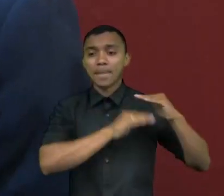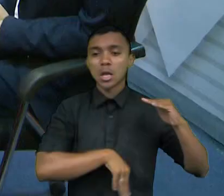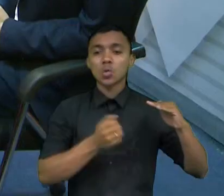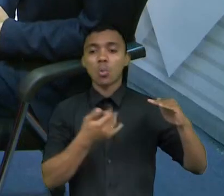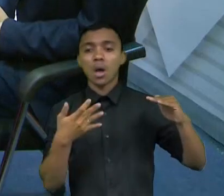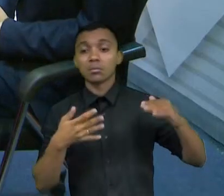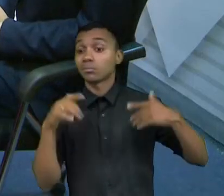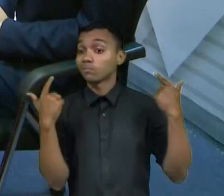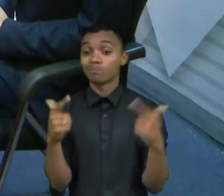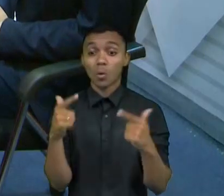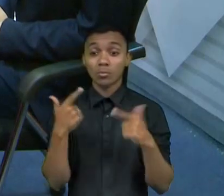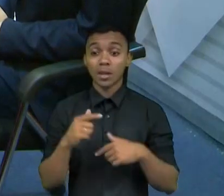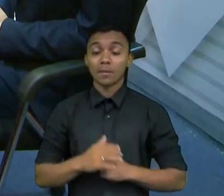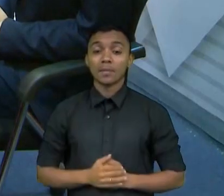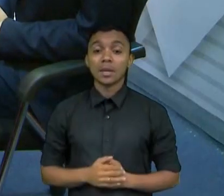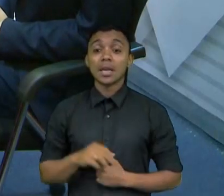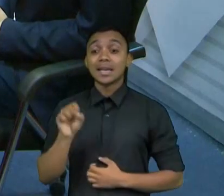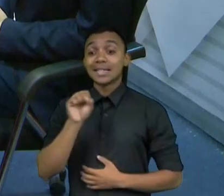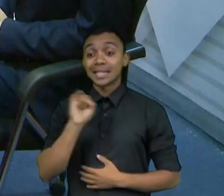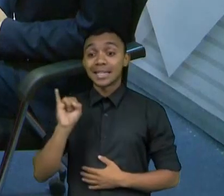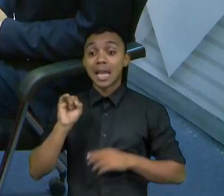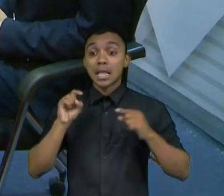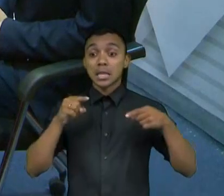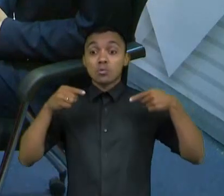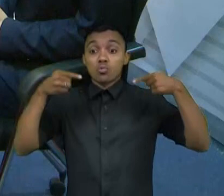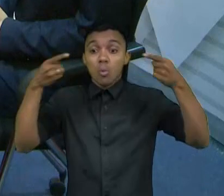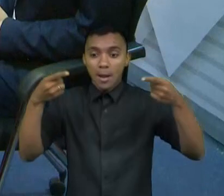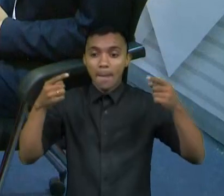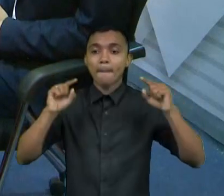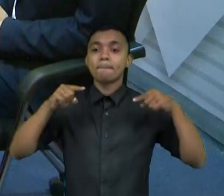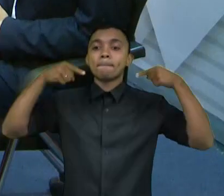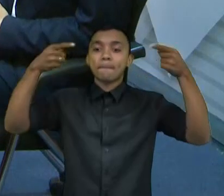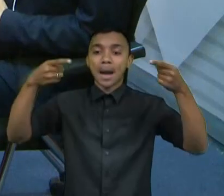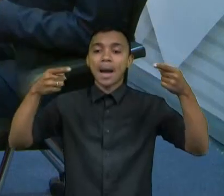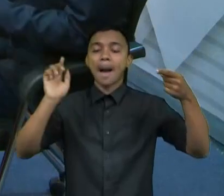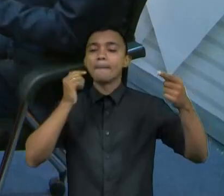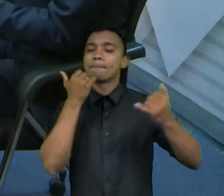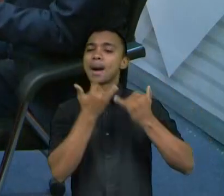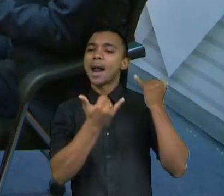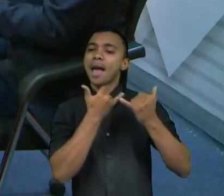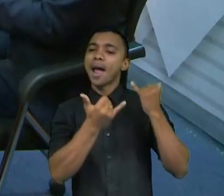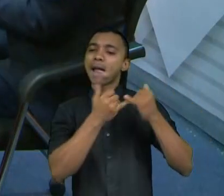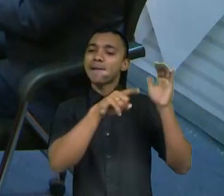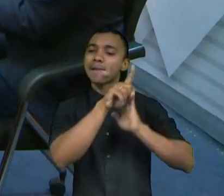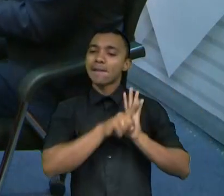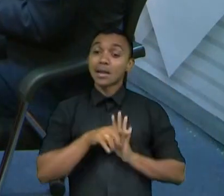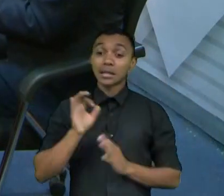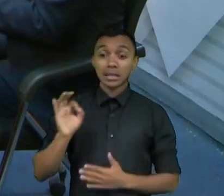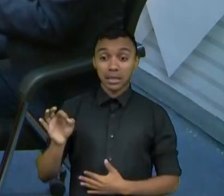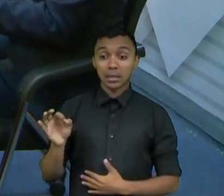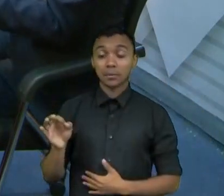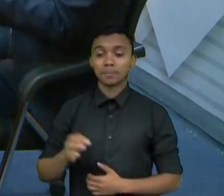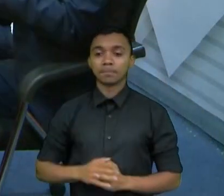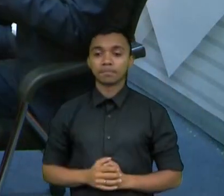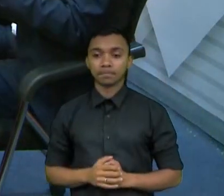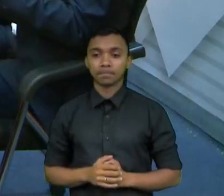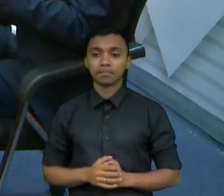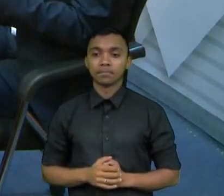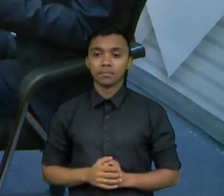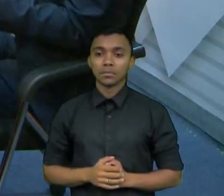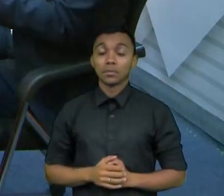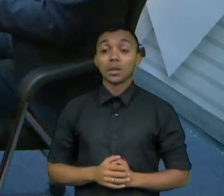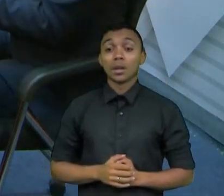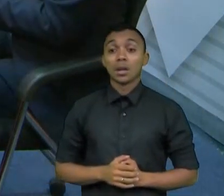Ou seja, se a gente tivesse um censo hoje atualizado, talvez as pesquisas seriam mais parecidas. Nesse quesito, sim. Apesar de que